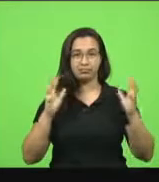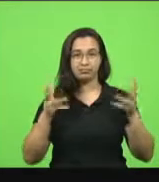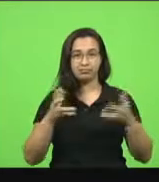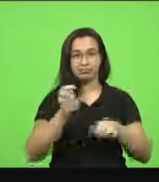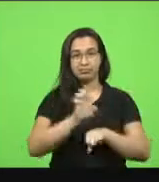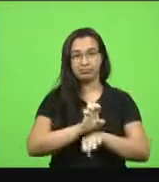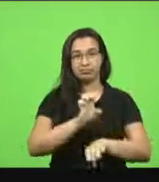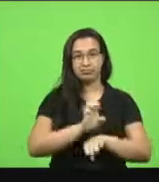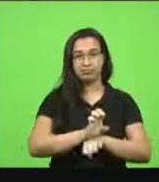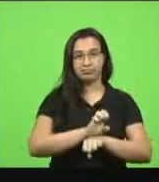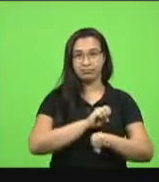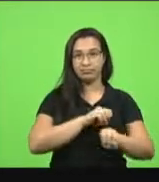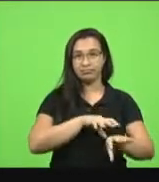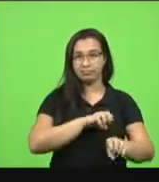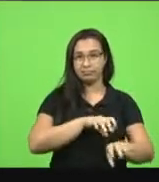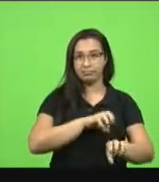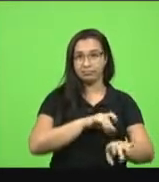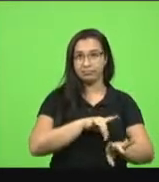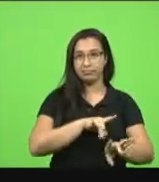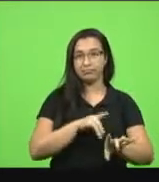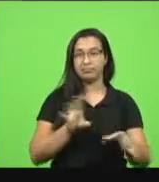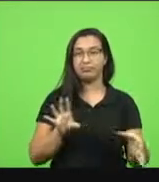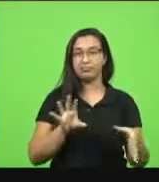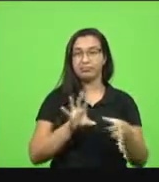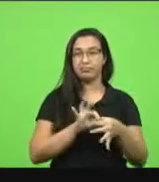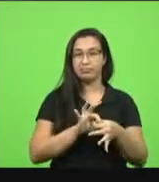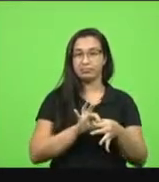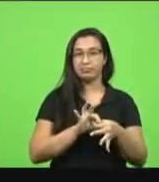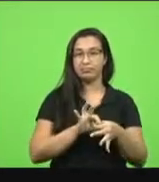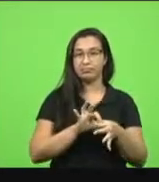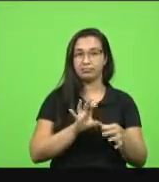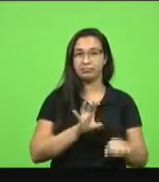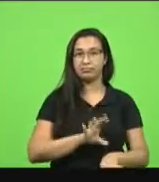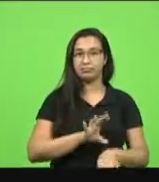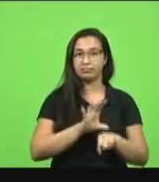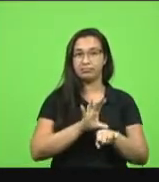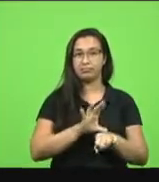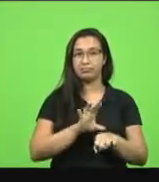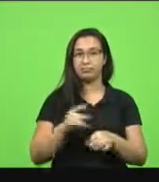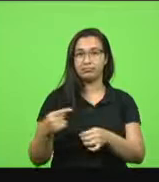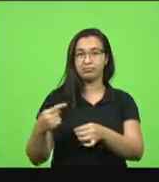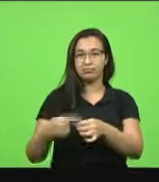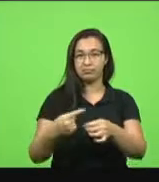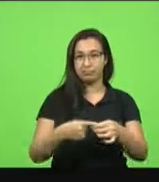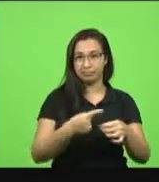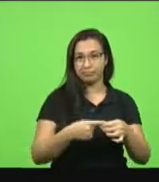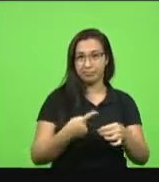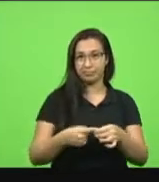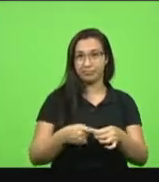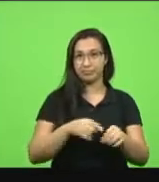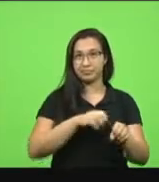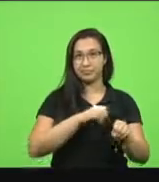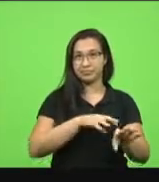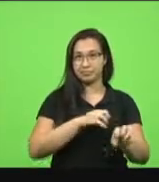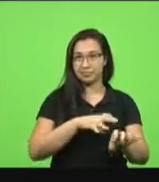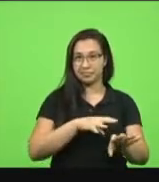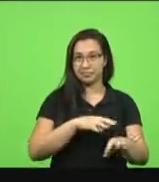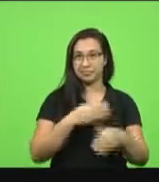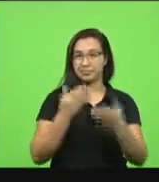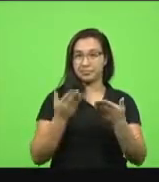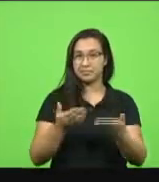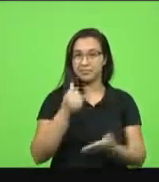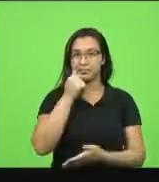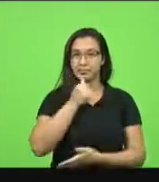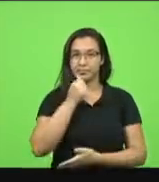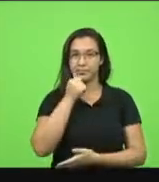e também a União Catarinense dos Conselhos Municipais de Educação. A presença da Rita, que